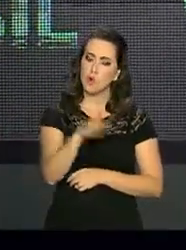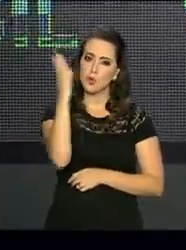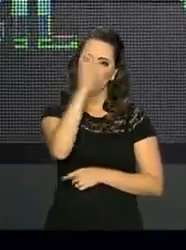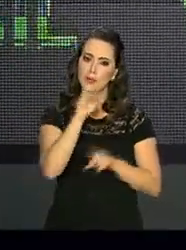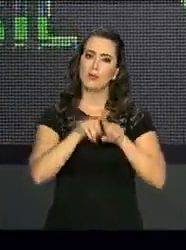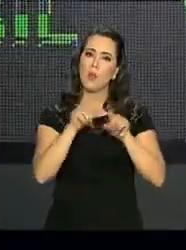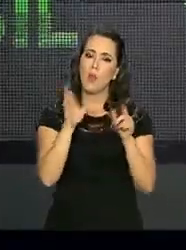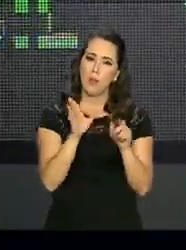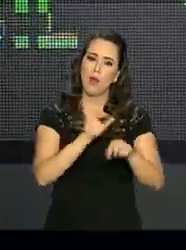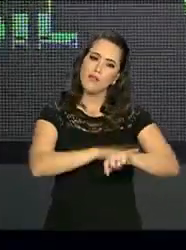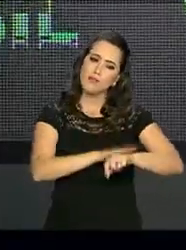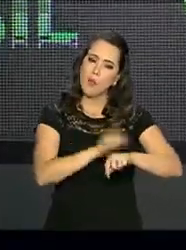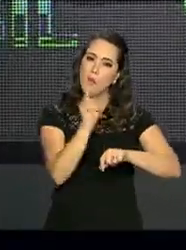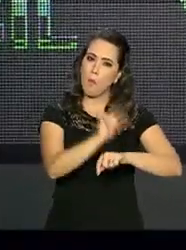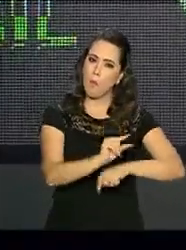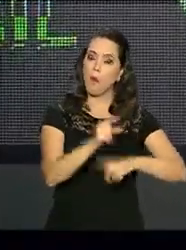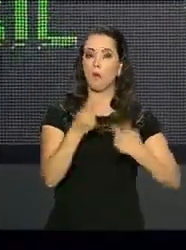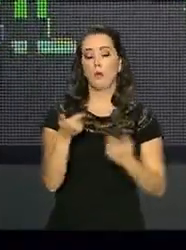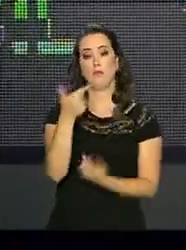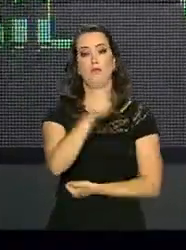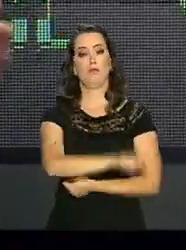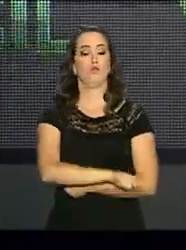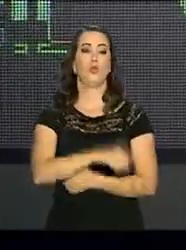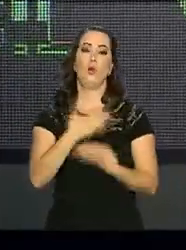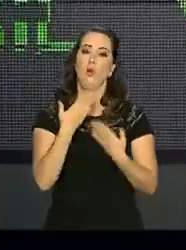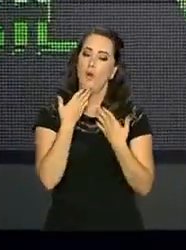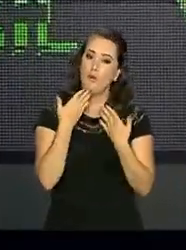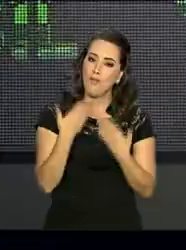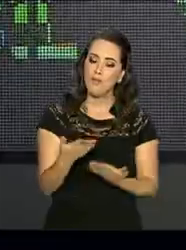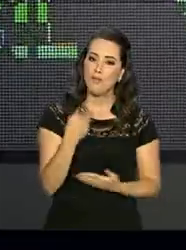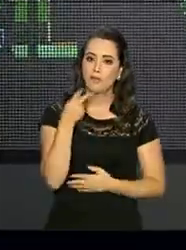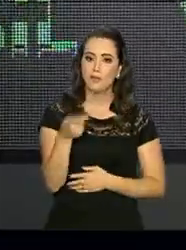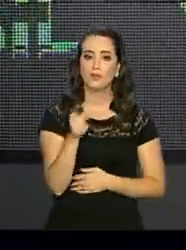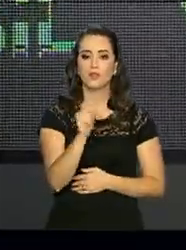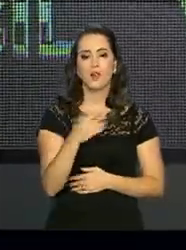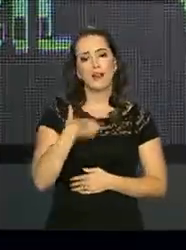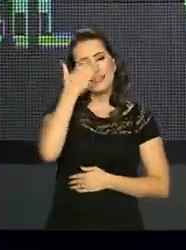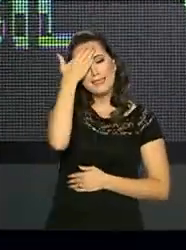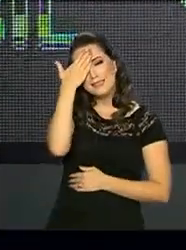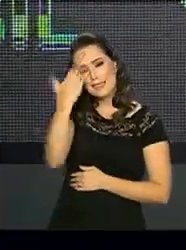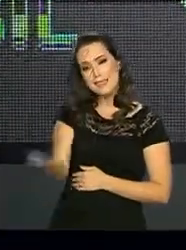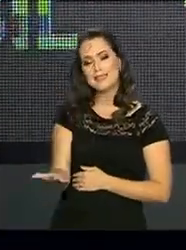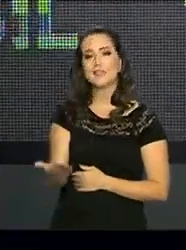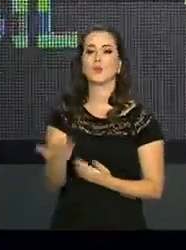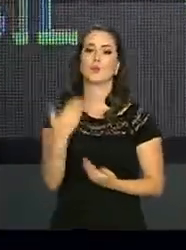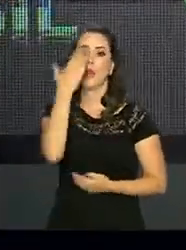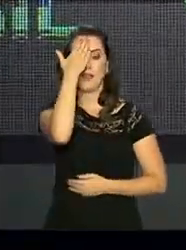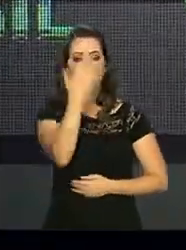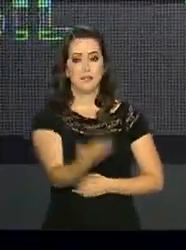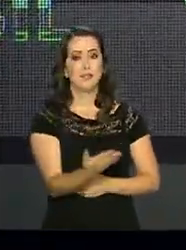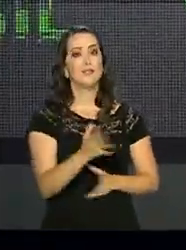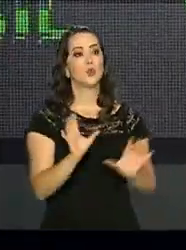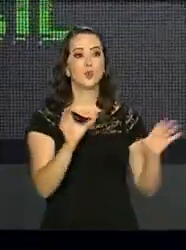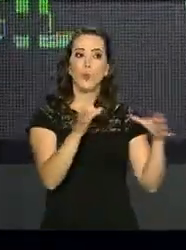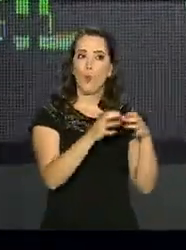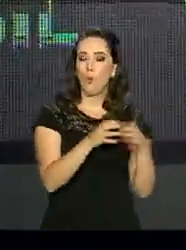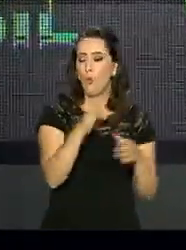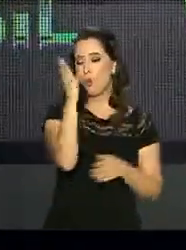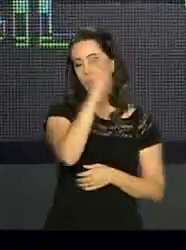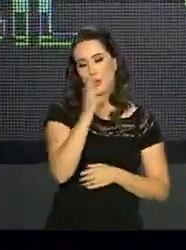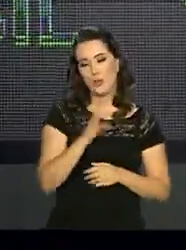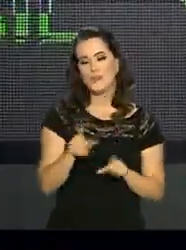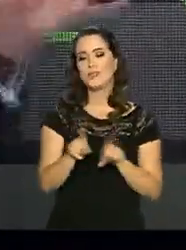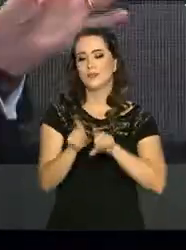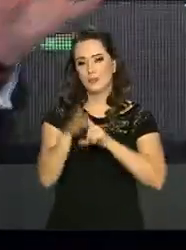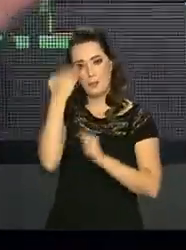tempo é curto. Mas, desde já, mais uma vez, registrar os meus agradecimentos, o agradecimento da comitiva que